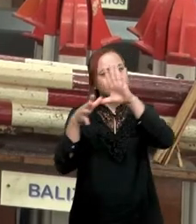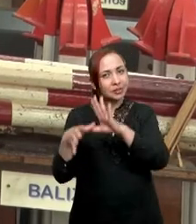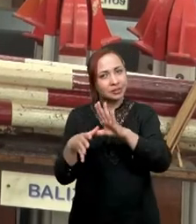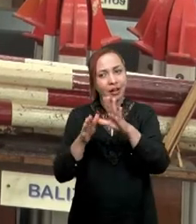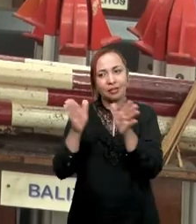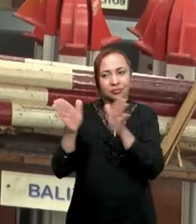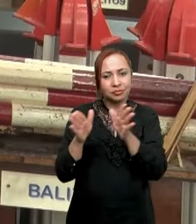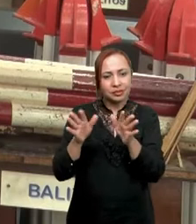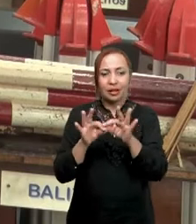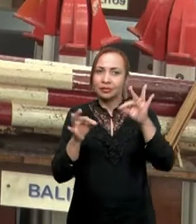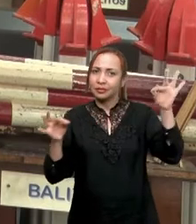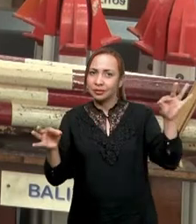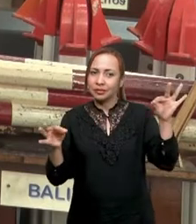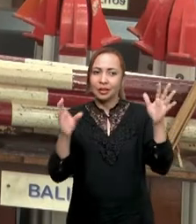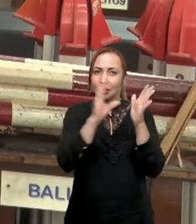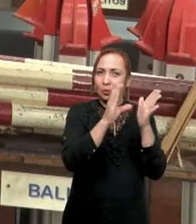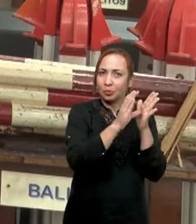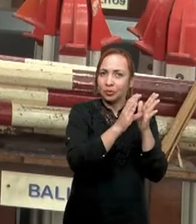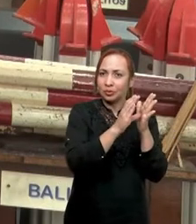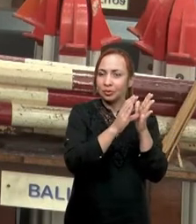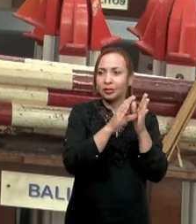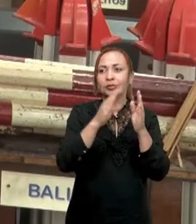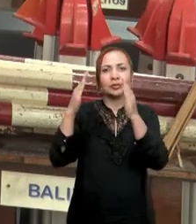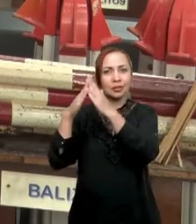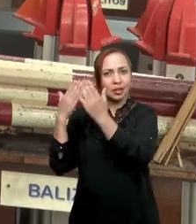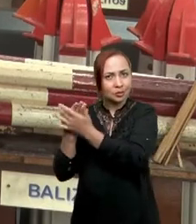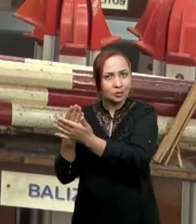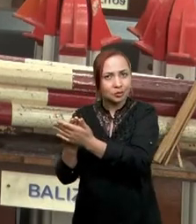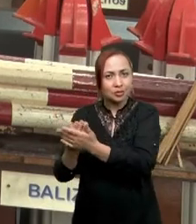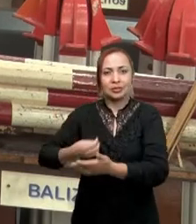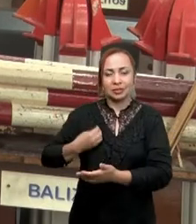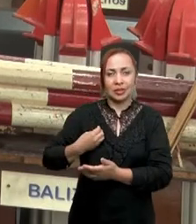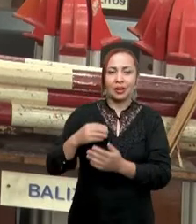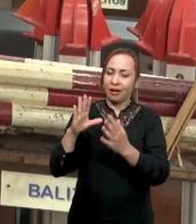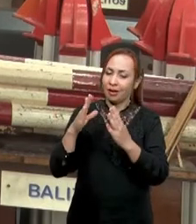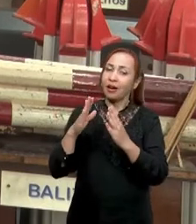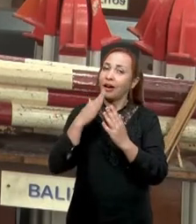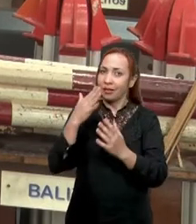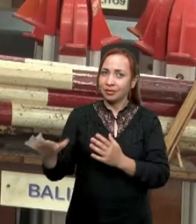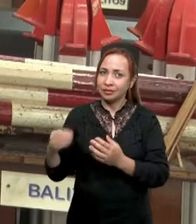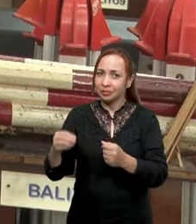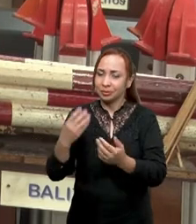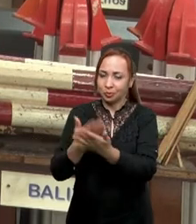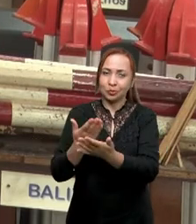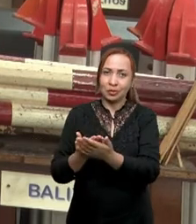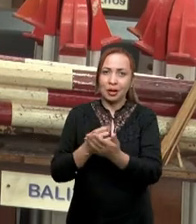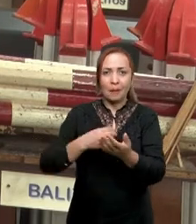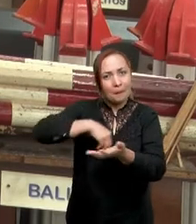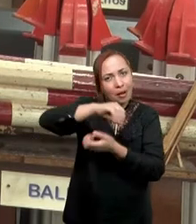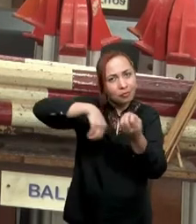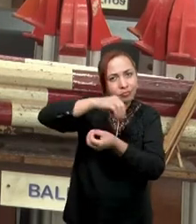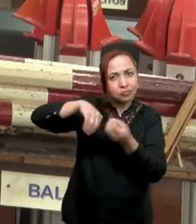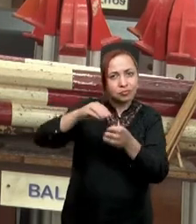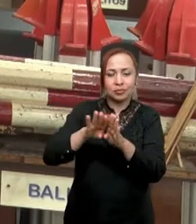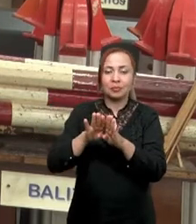distâncias entre as comunidades quilombolas e as escolas que as crianças vão frequentar. Só que isso envolve tanto as escolas que estão